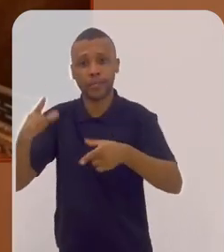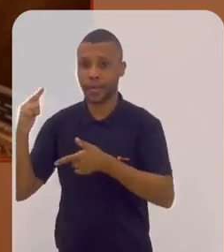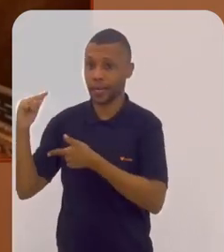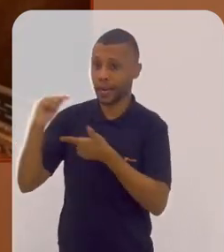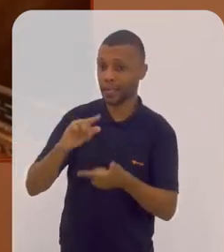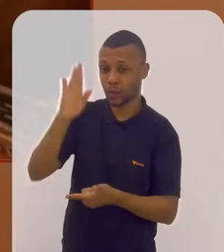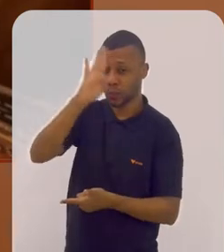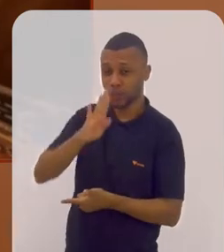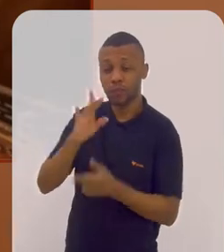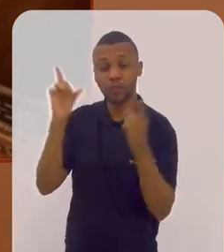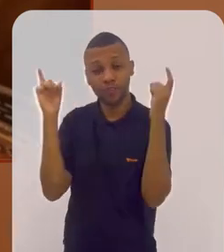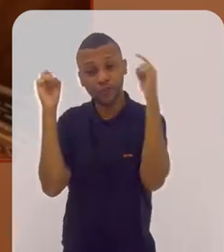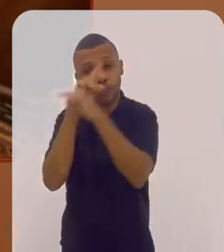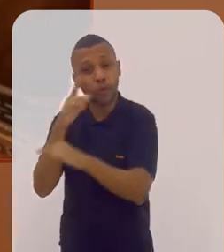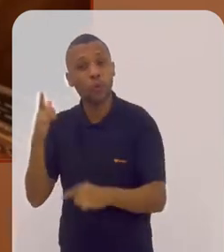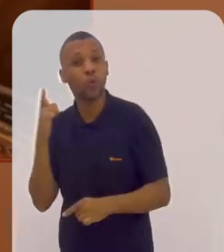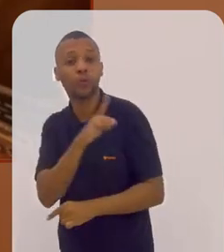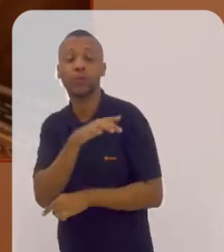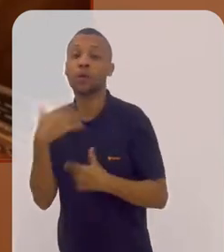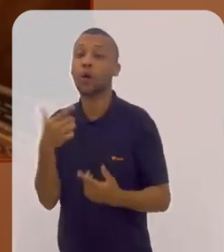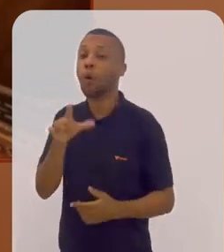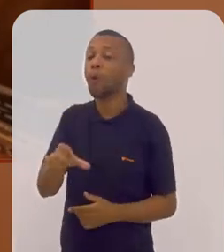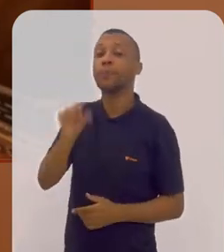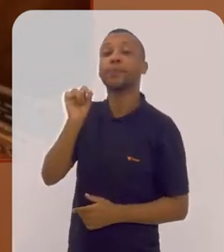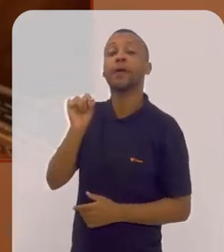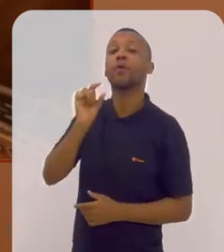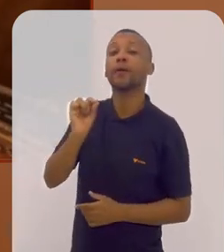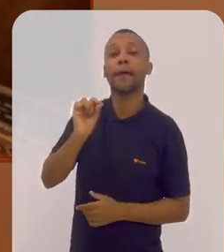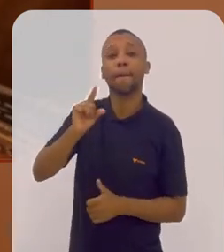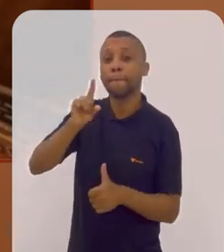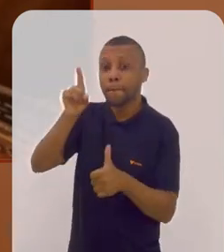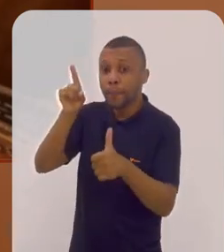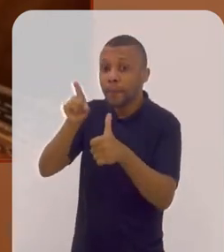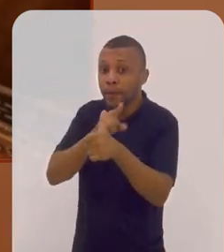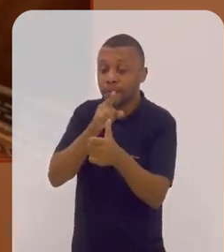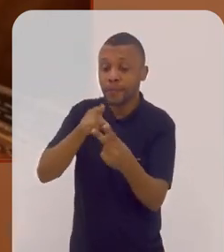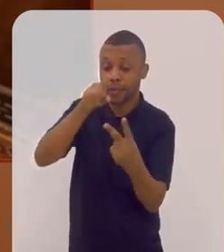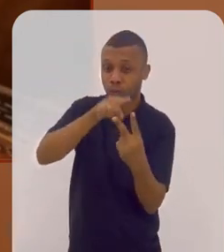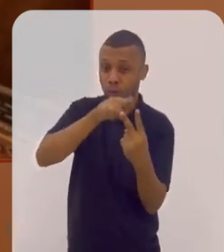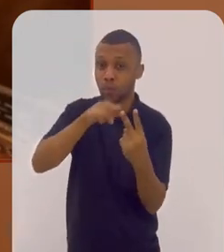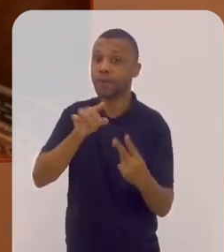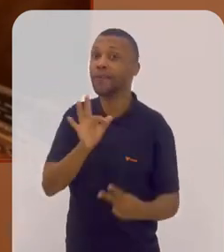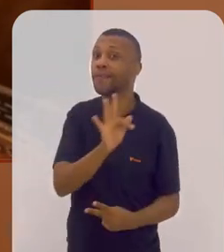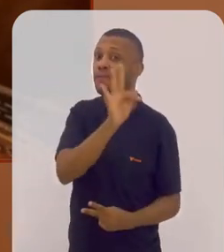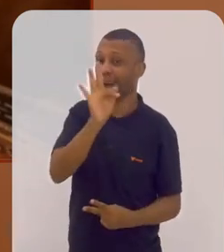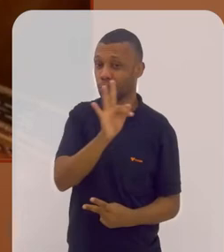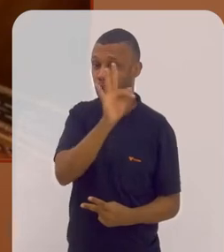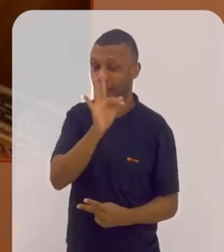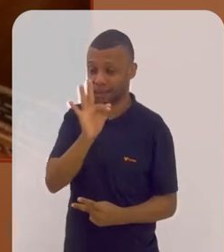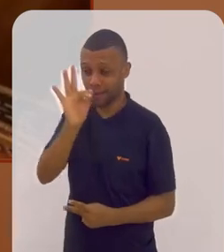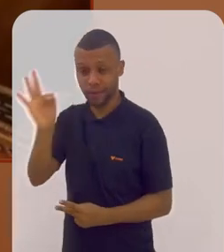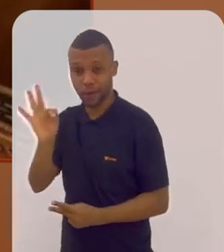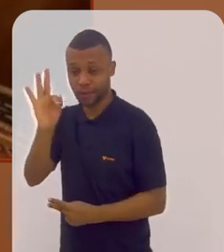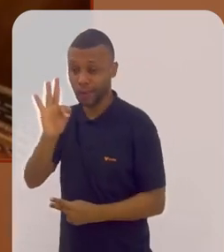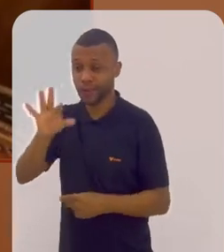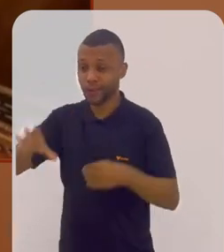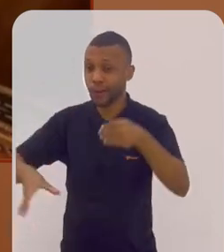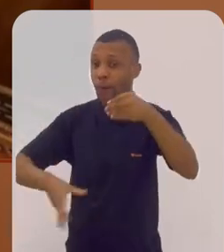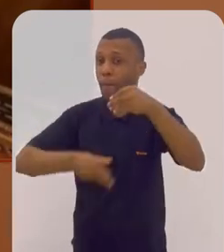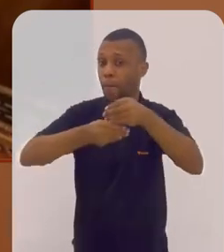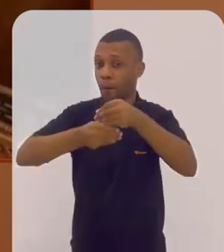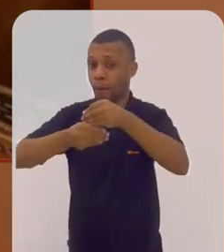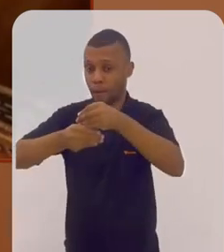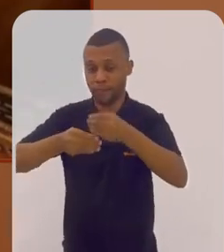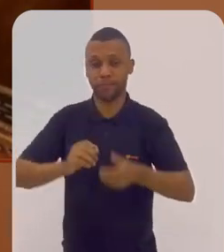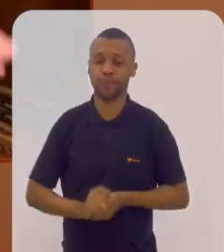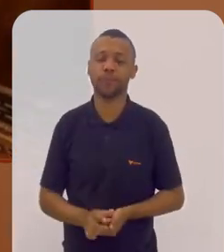dificilmente dá. Então, eu optei por fazer duas faculdades complementares, digamos